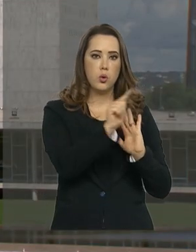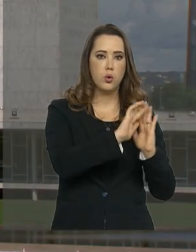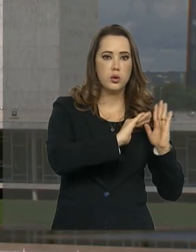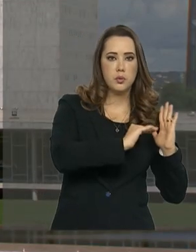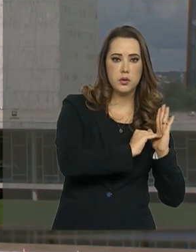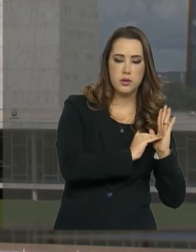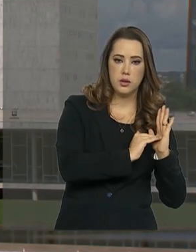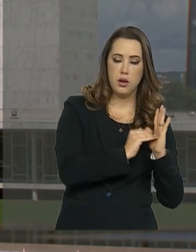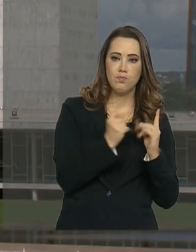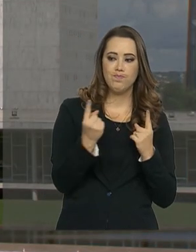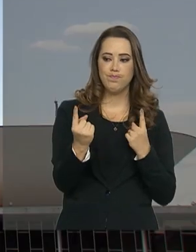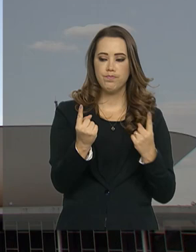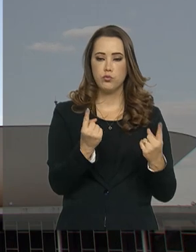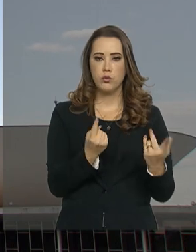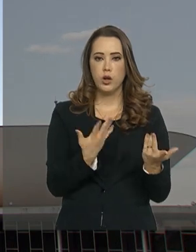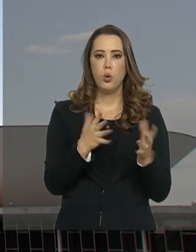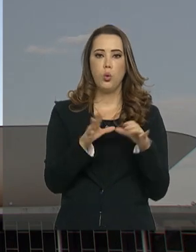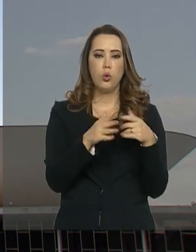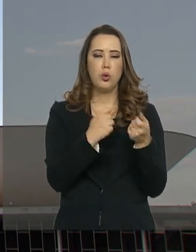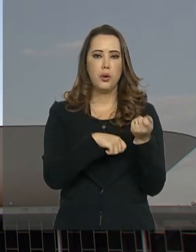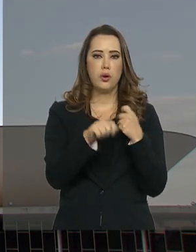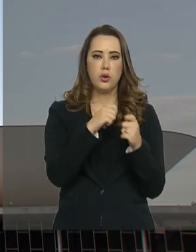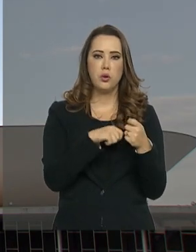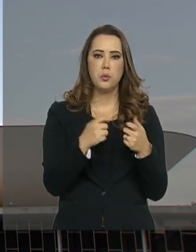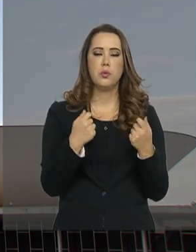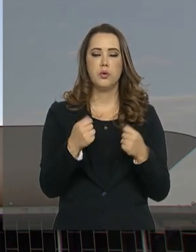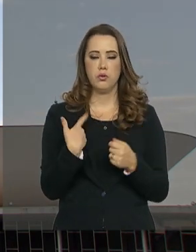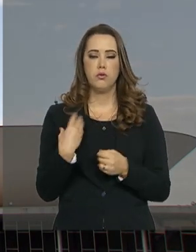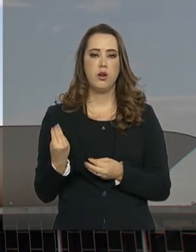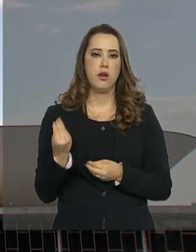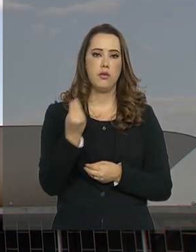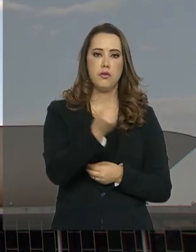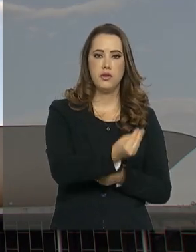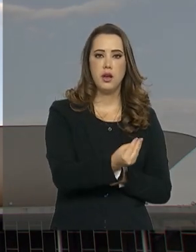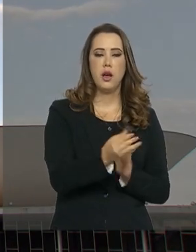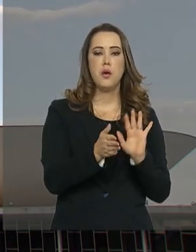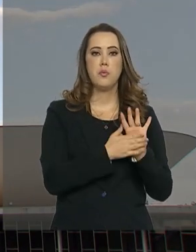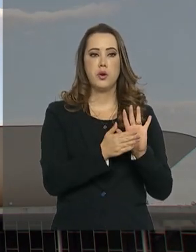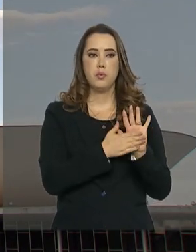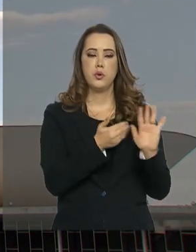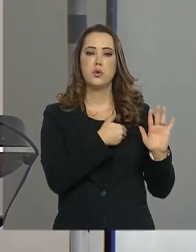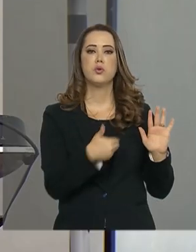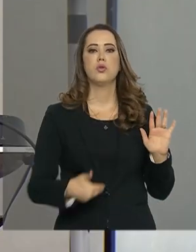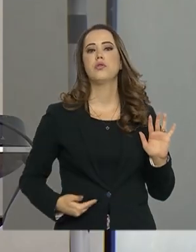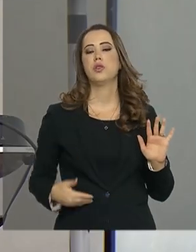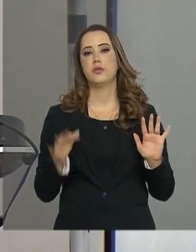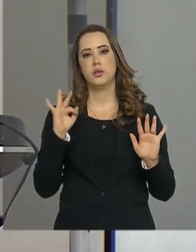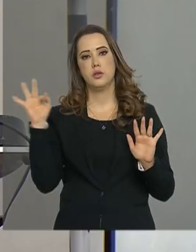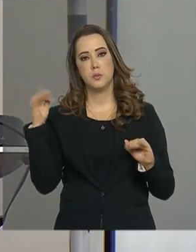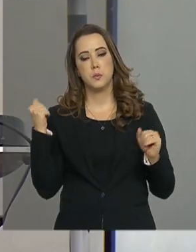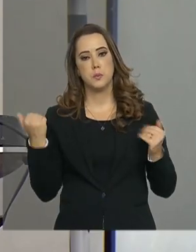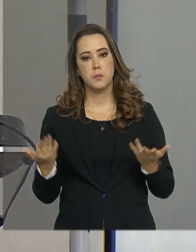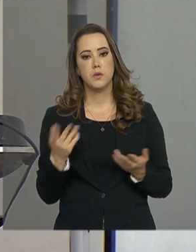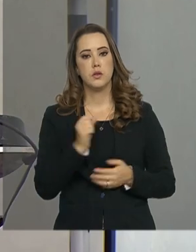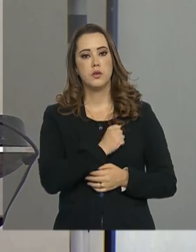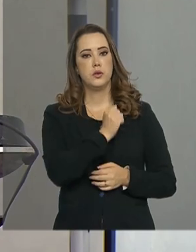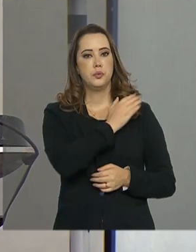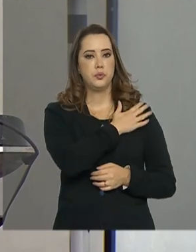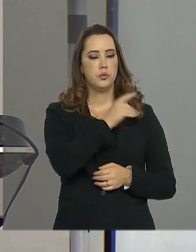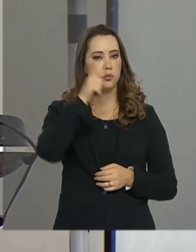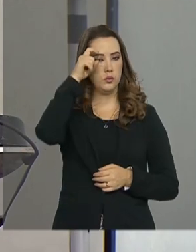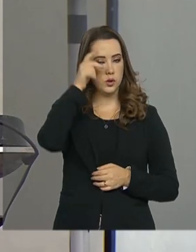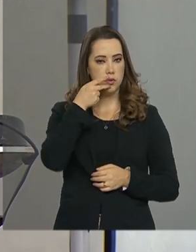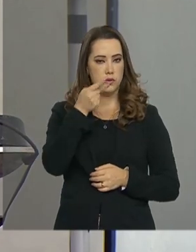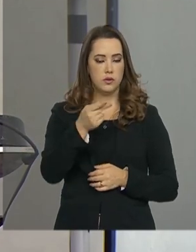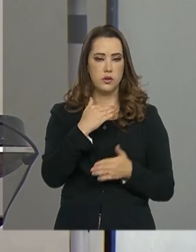Senado. A equipe econômica deve enviar em breve a proposta do governo. Para o general Mourão, a reforma